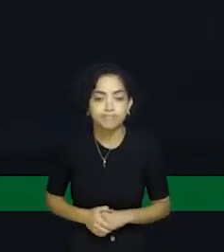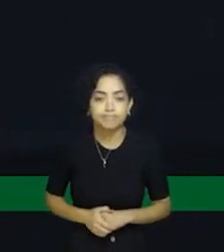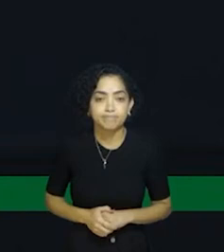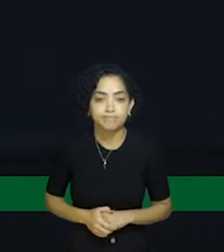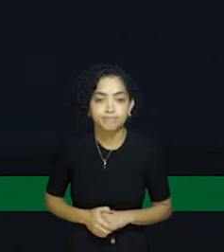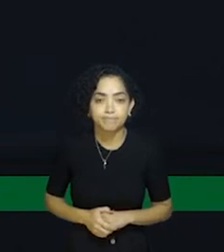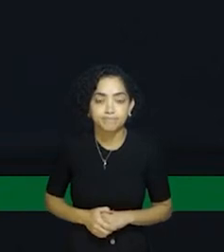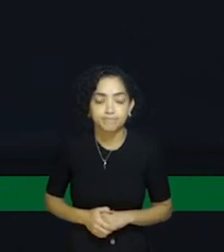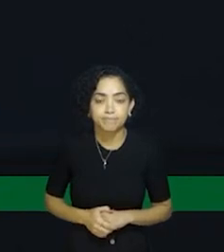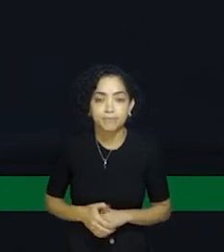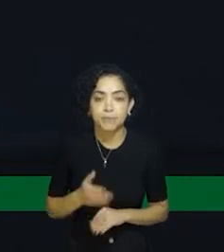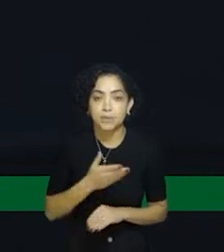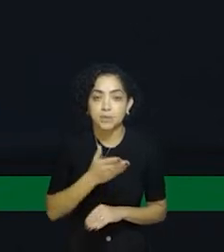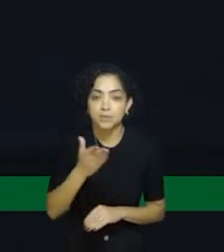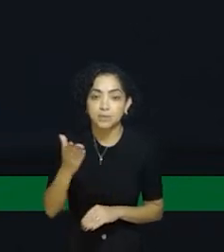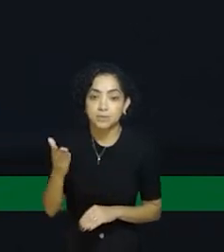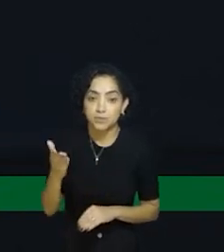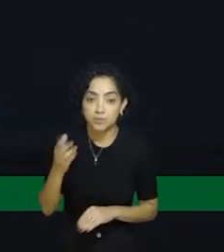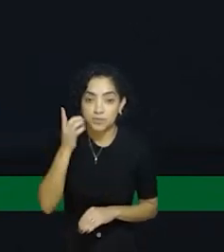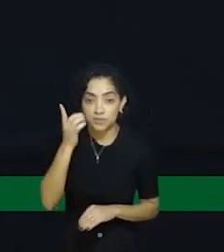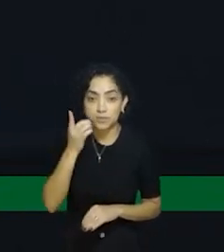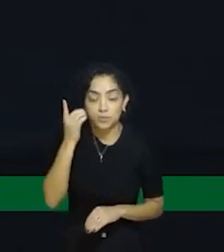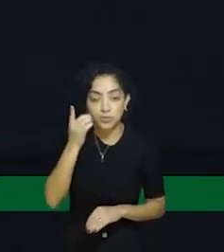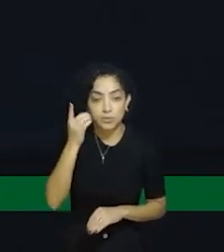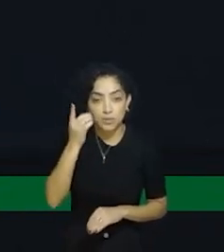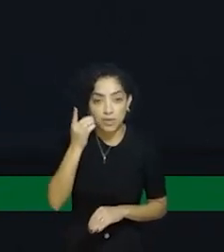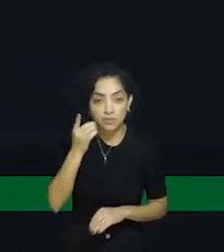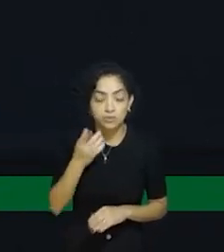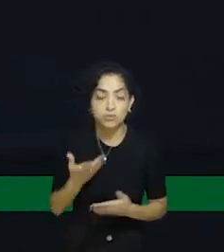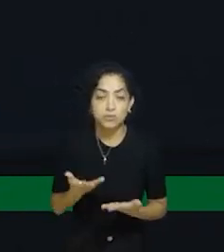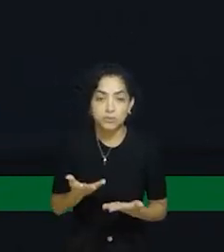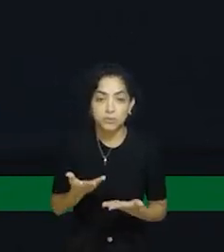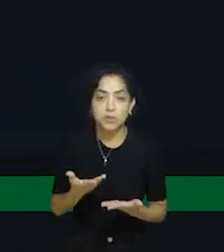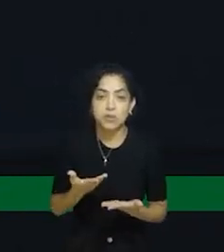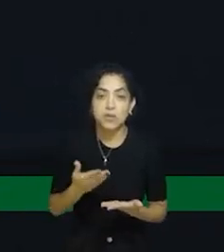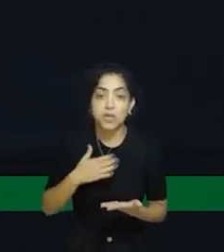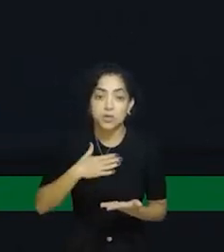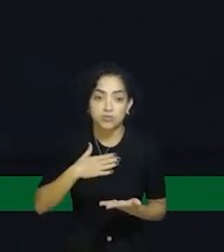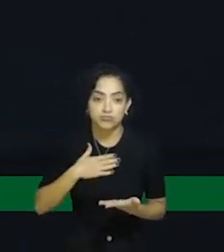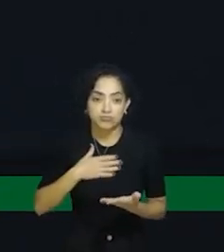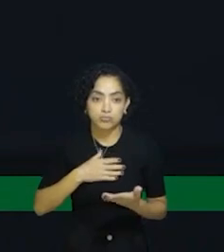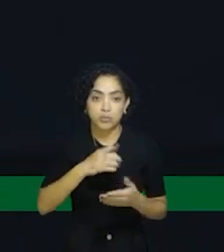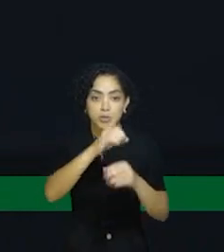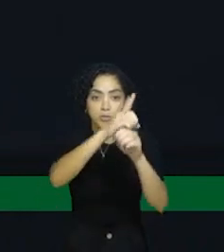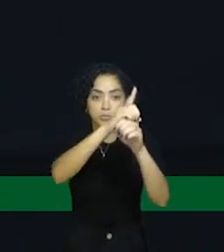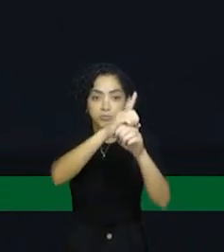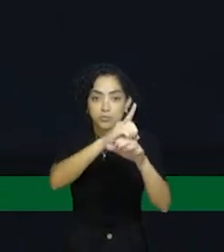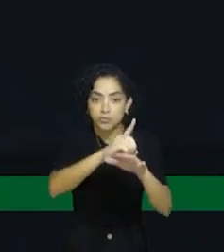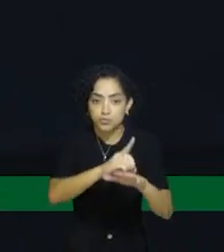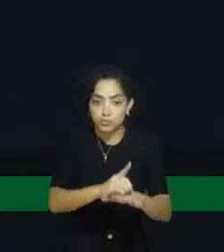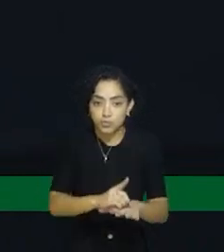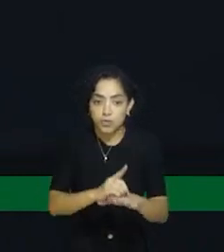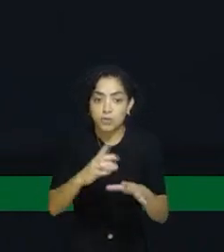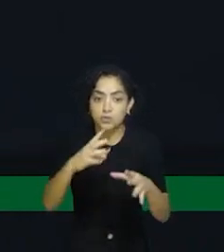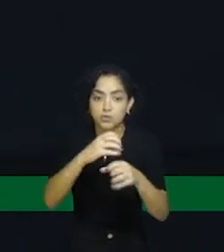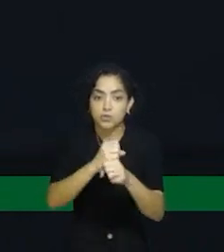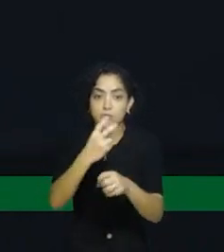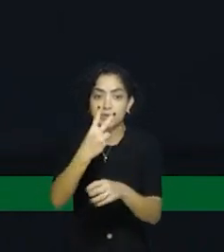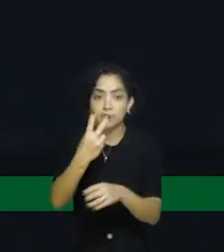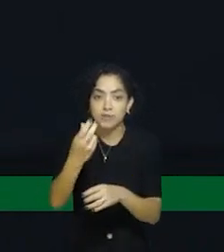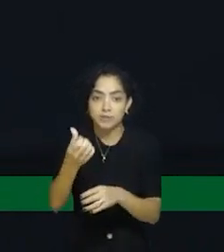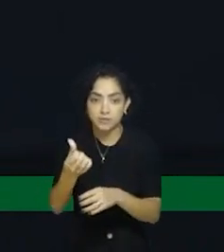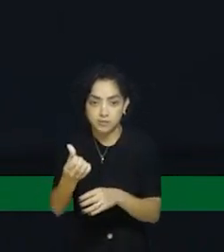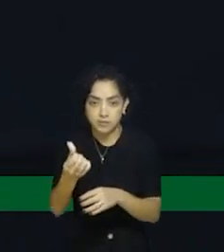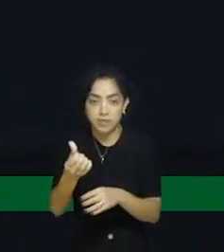Senhores deputados, senhoras e senhores, nós somos na diocese de Lages 26 paróquias, cerca de